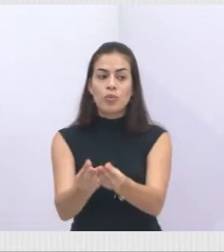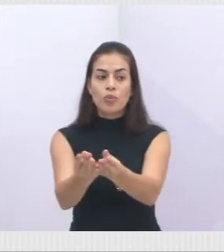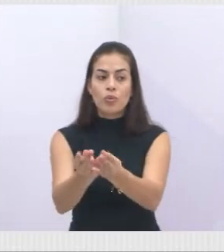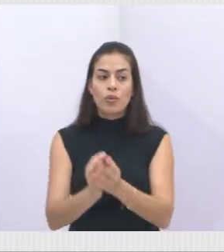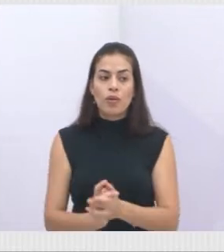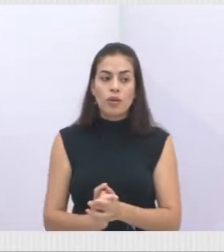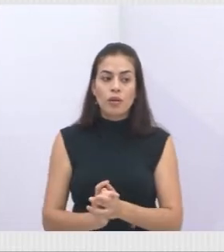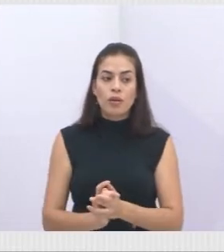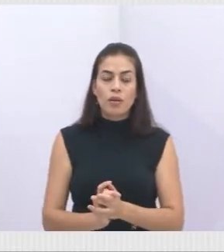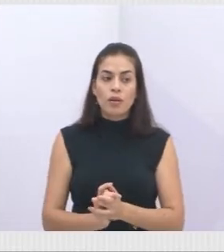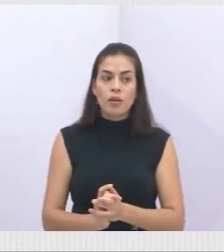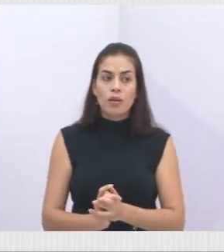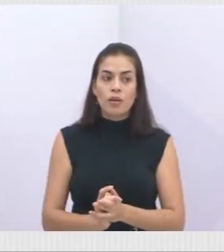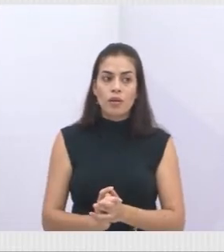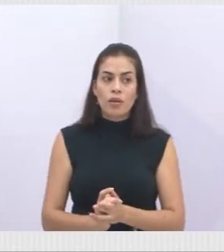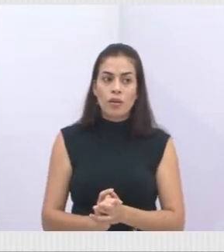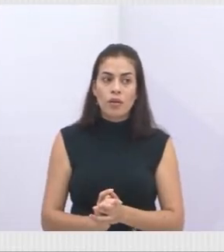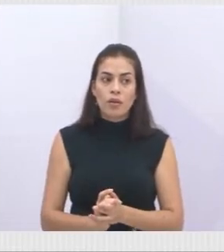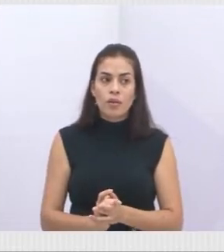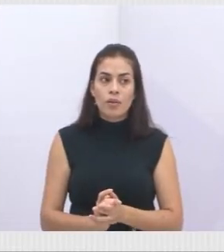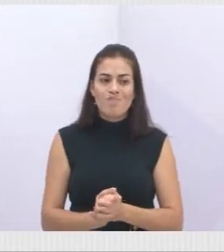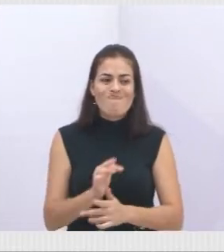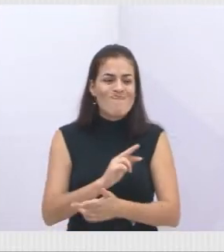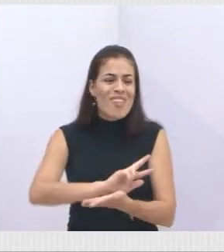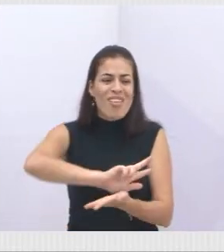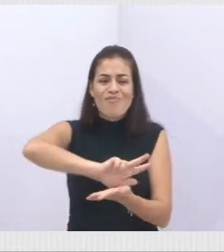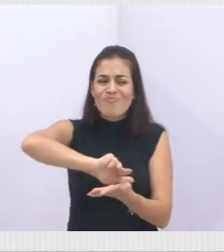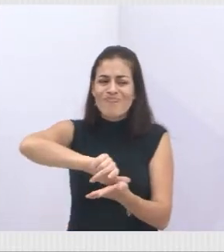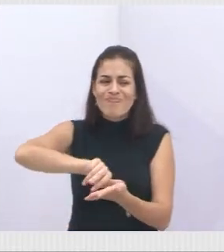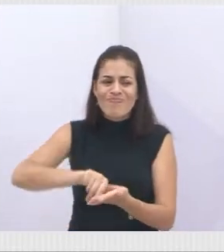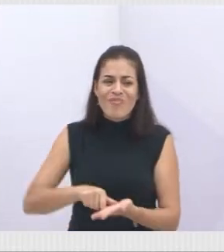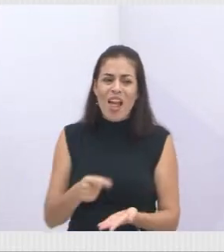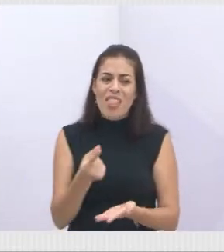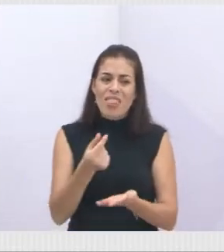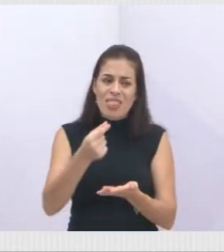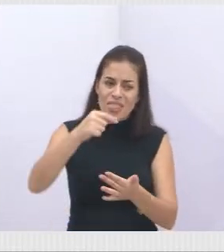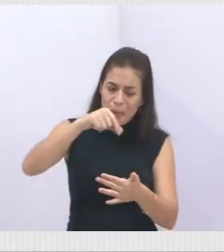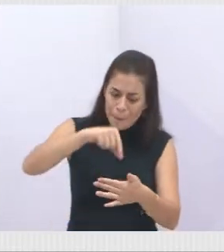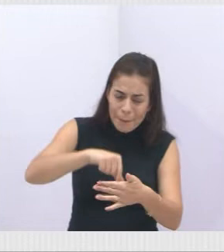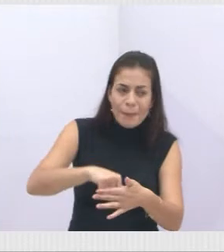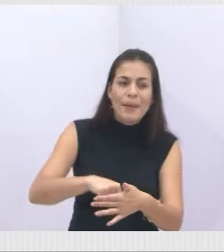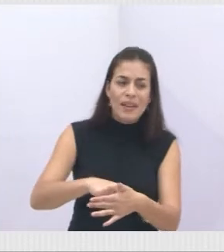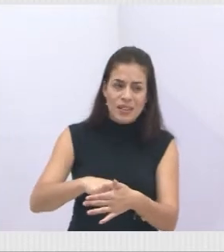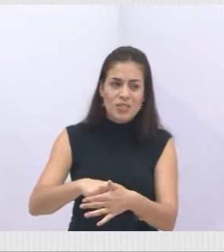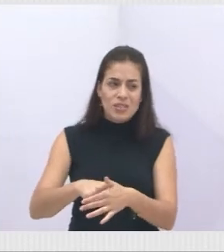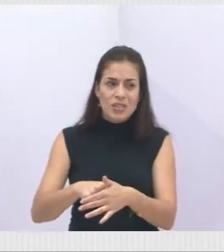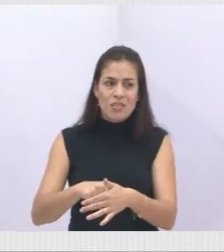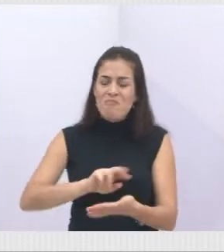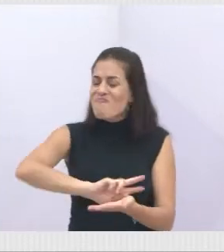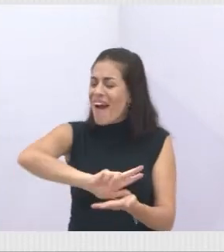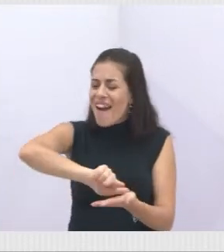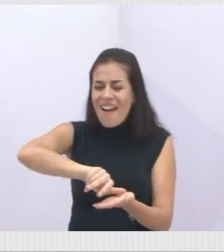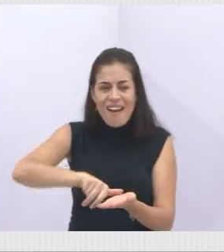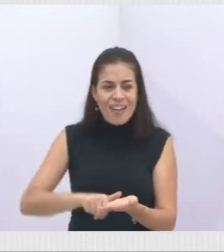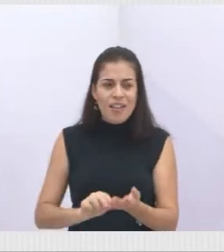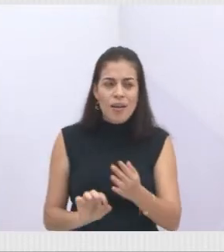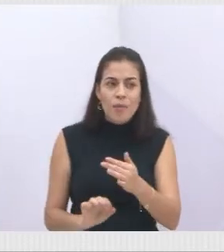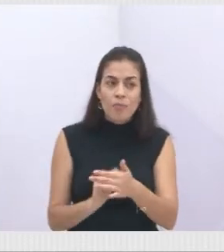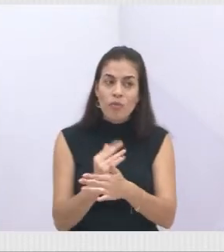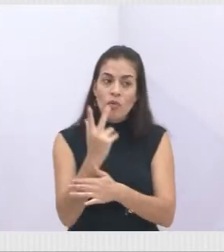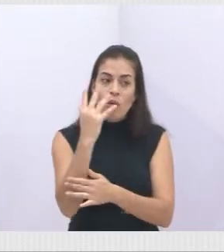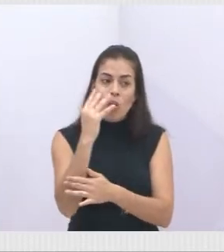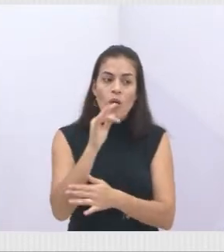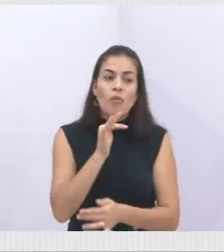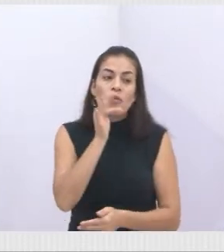gênico de sementes, de flora, ter a possibilidade de ter